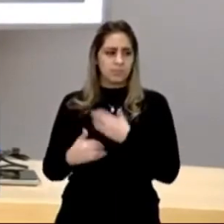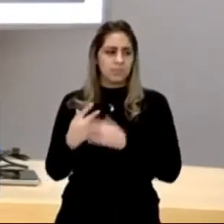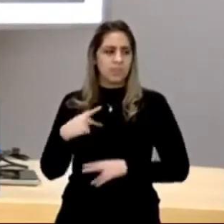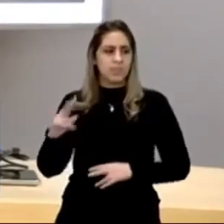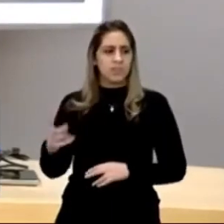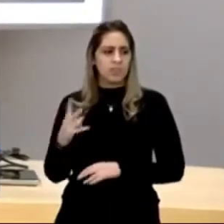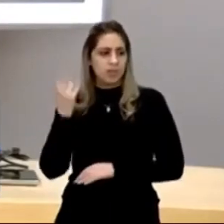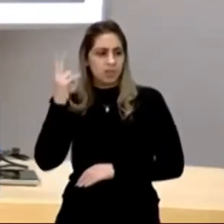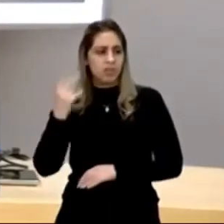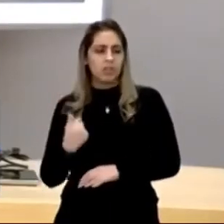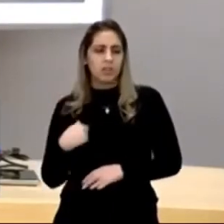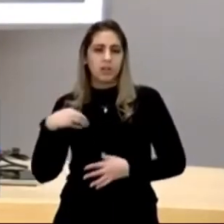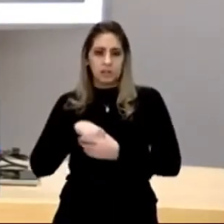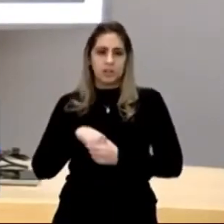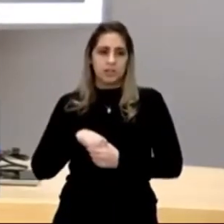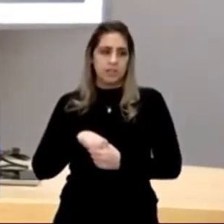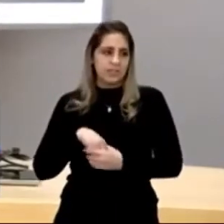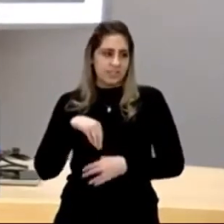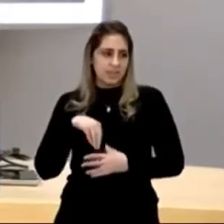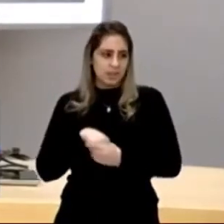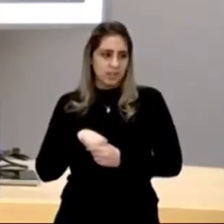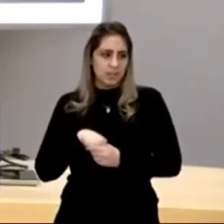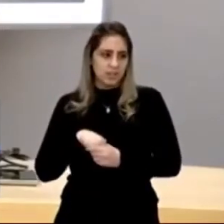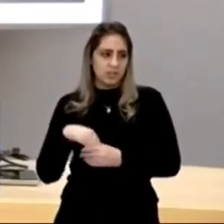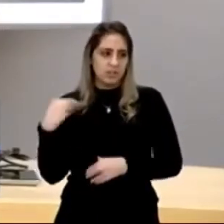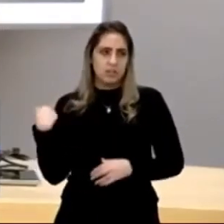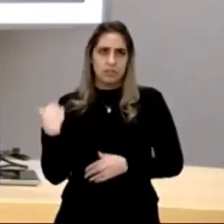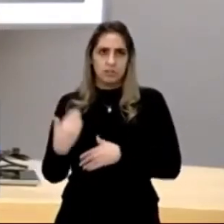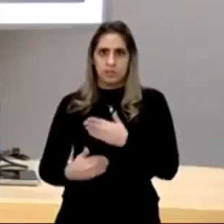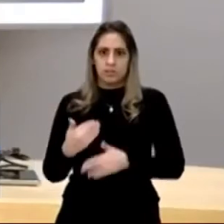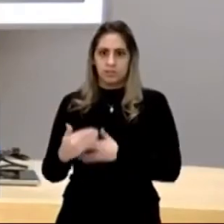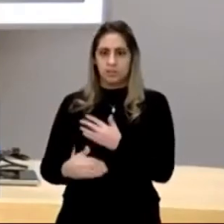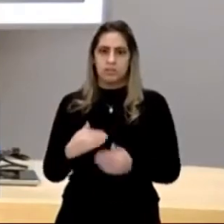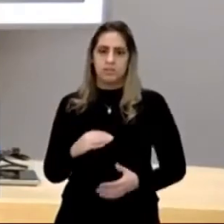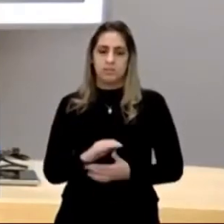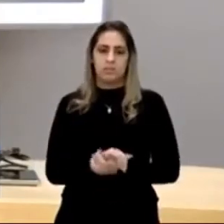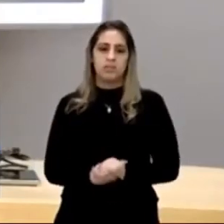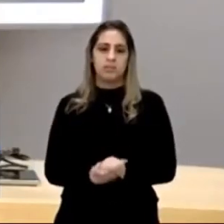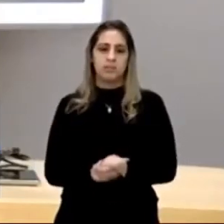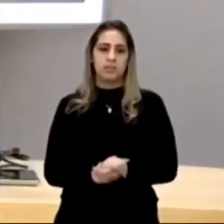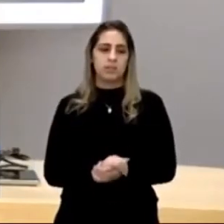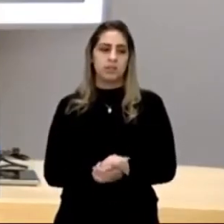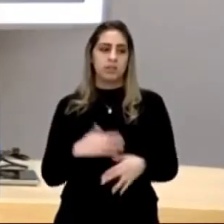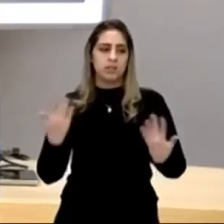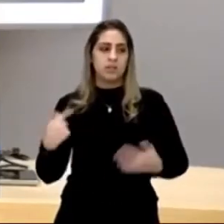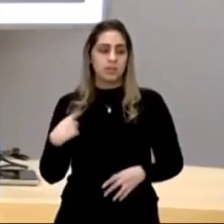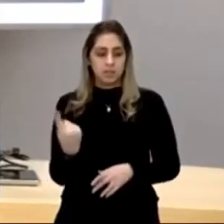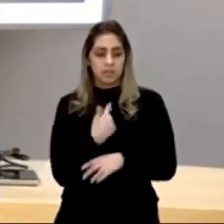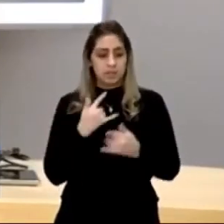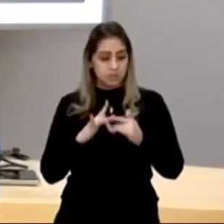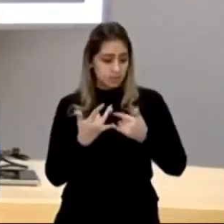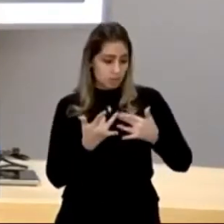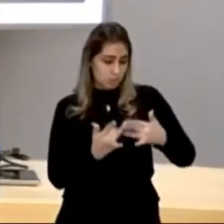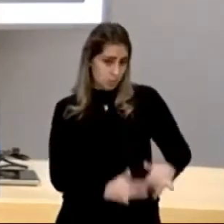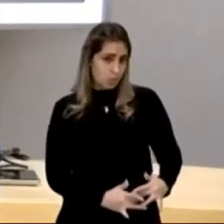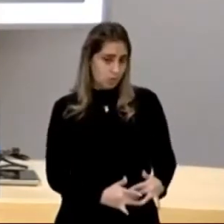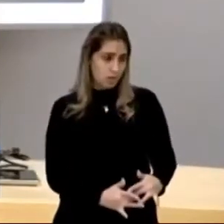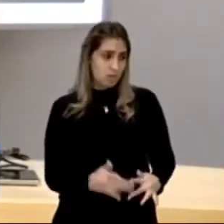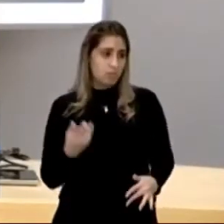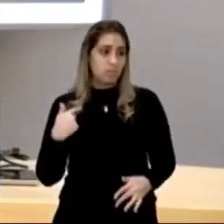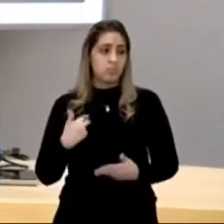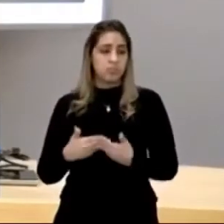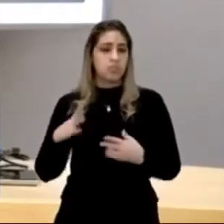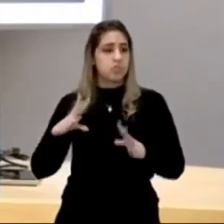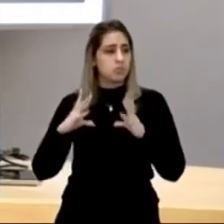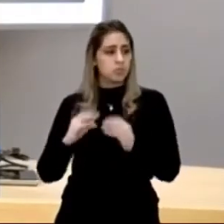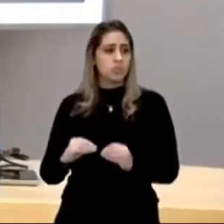nosso século, fala assim, eu fui até a comunidade indígena, conversei com eles e eles são tão abandonados de tudo